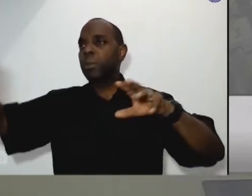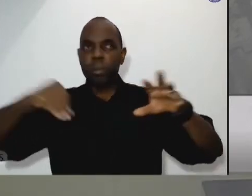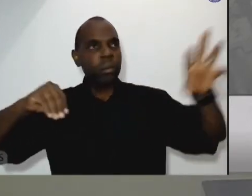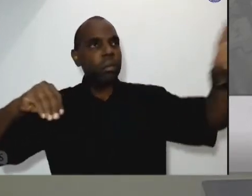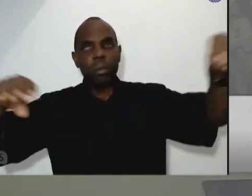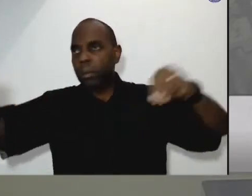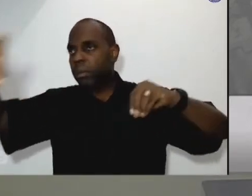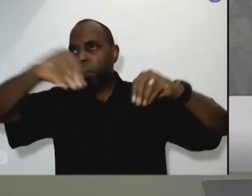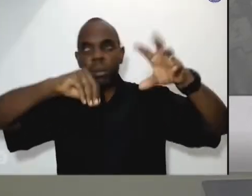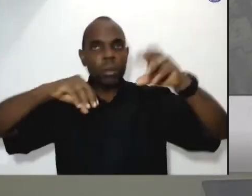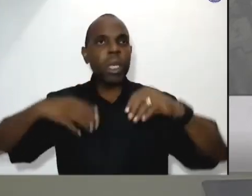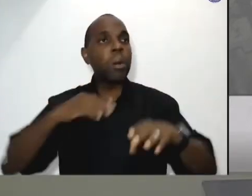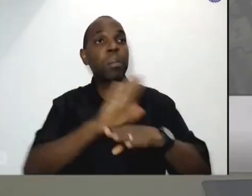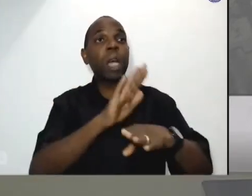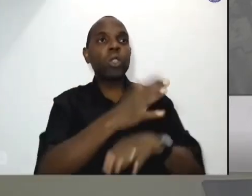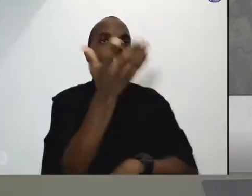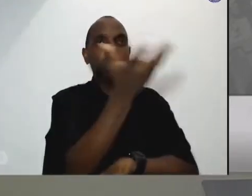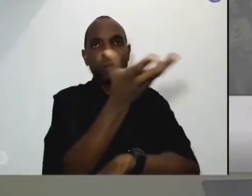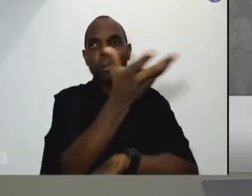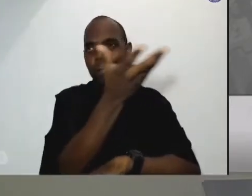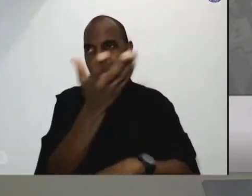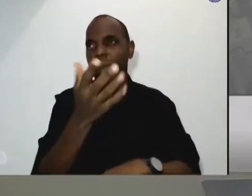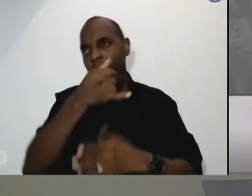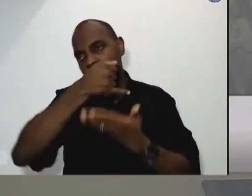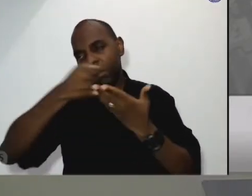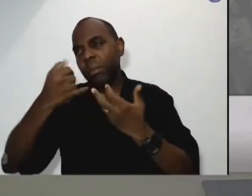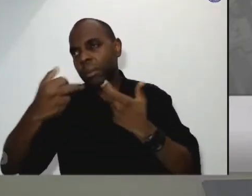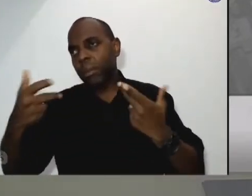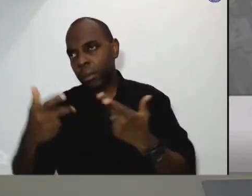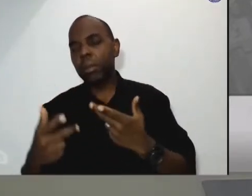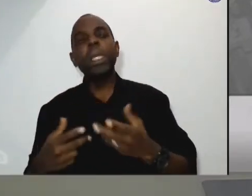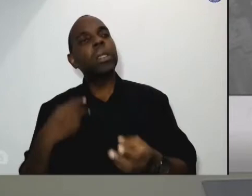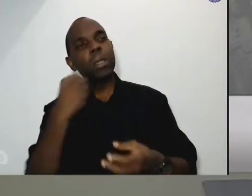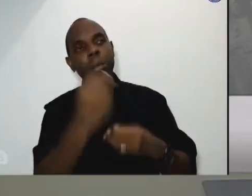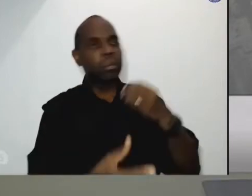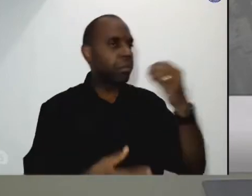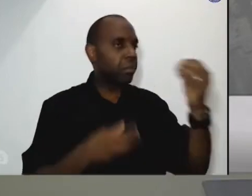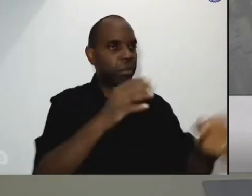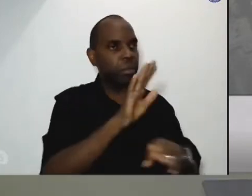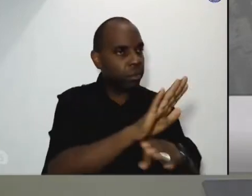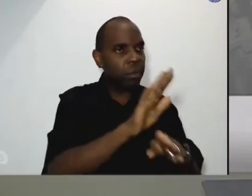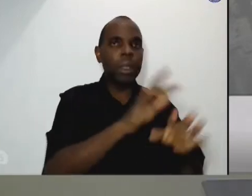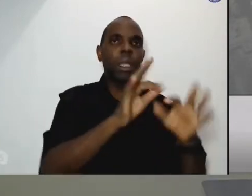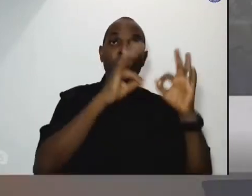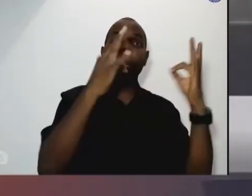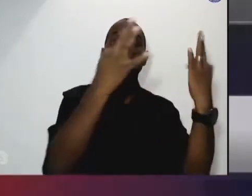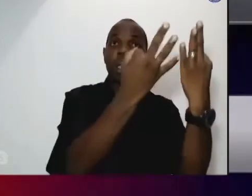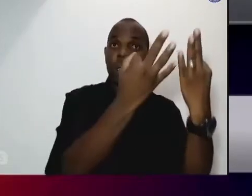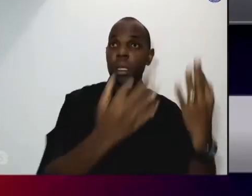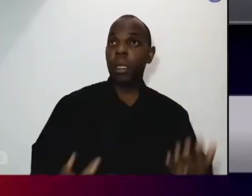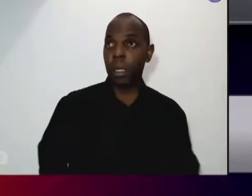encaminhamento para comunidades terapêuticas e acompanhamento com os familiares com amor exigente e etc